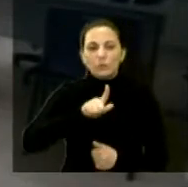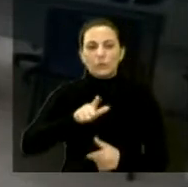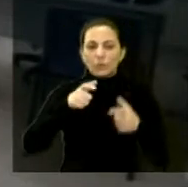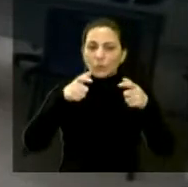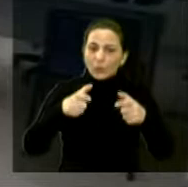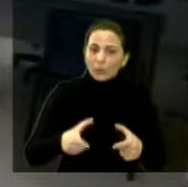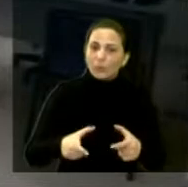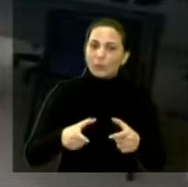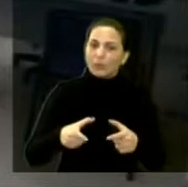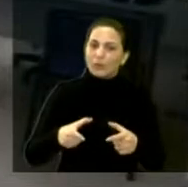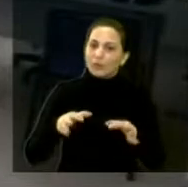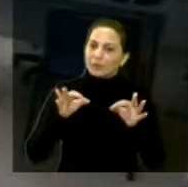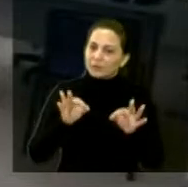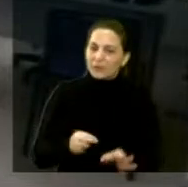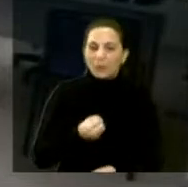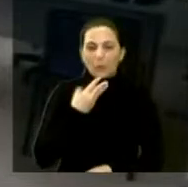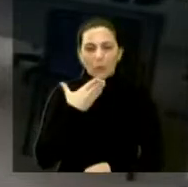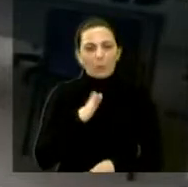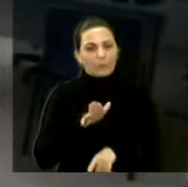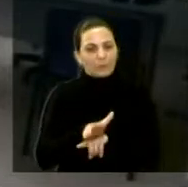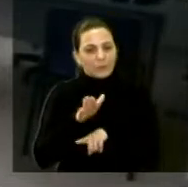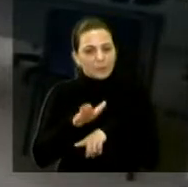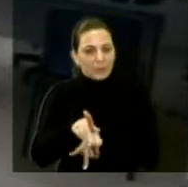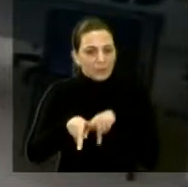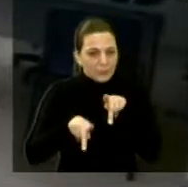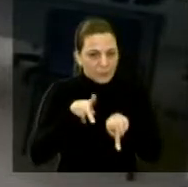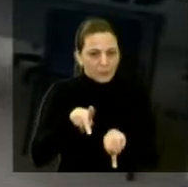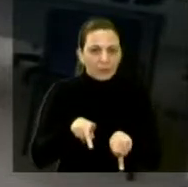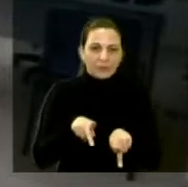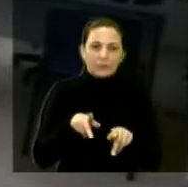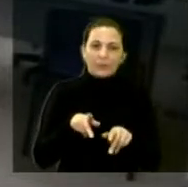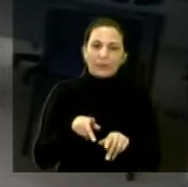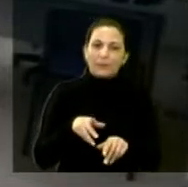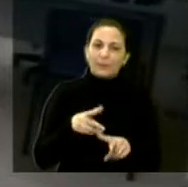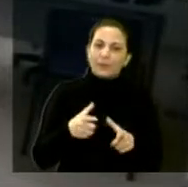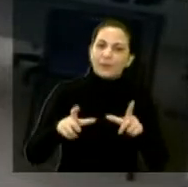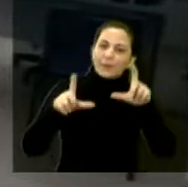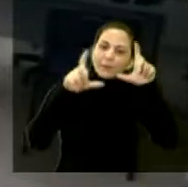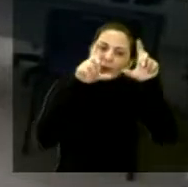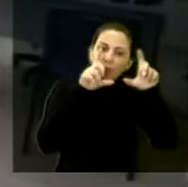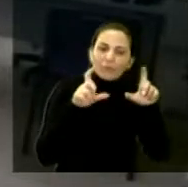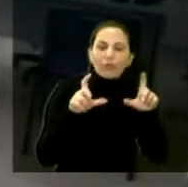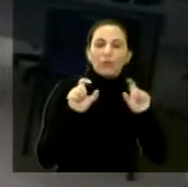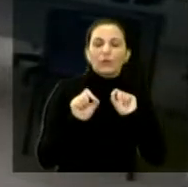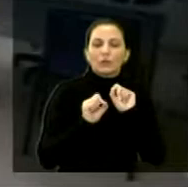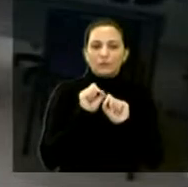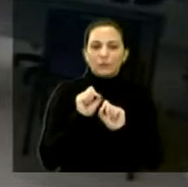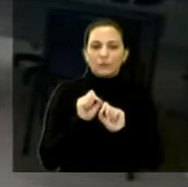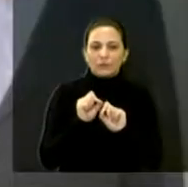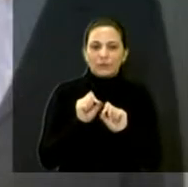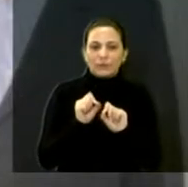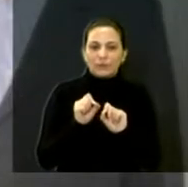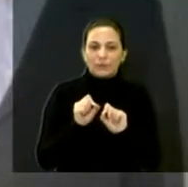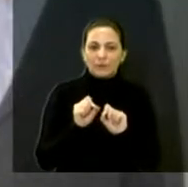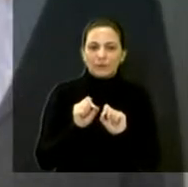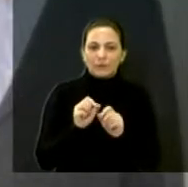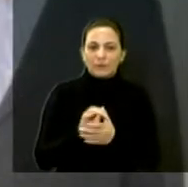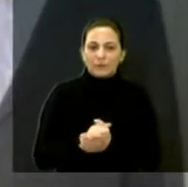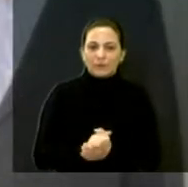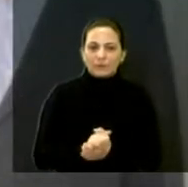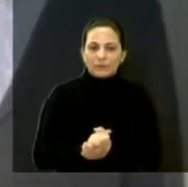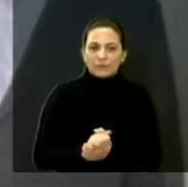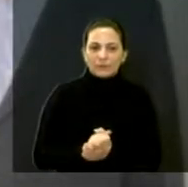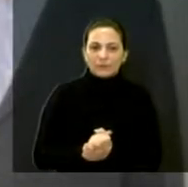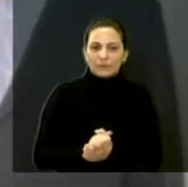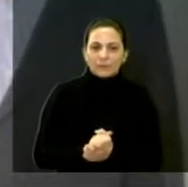é excelente. Vocês devem ter algumas fotos aqui, que deveriam ter apagado à luz, talvez